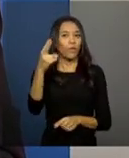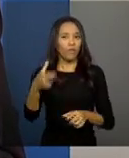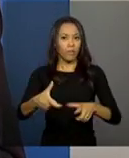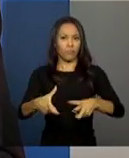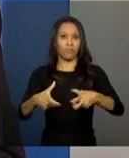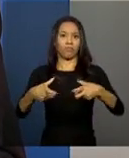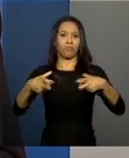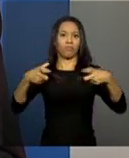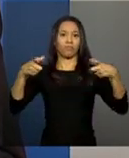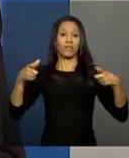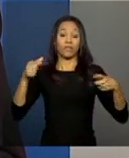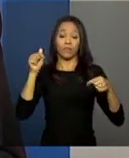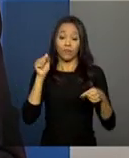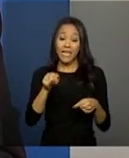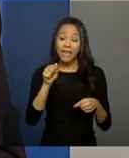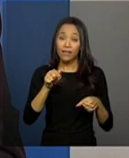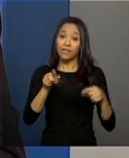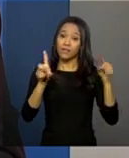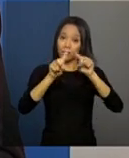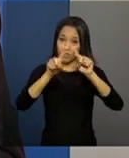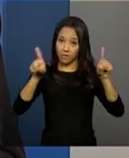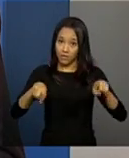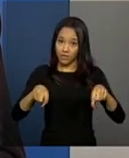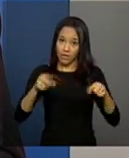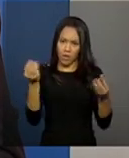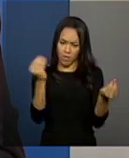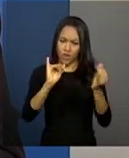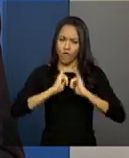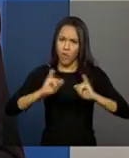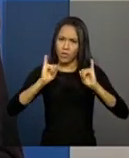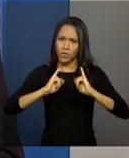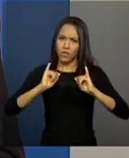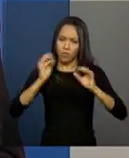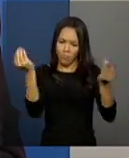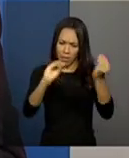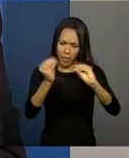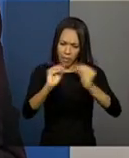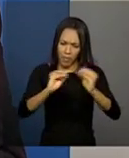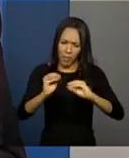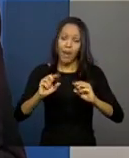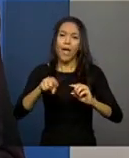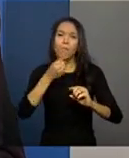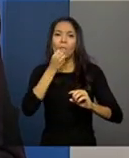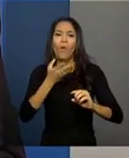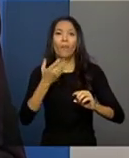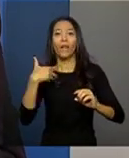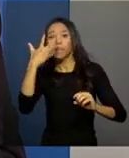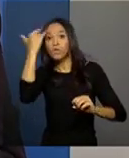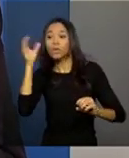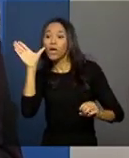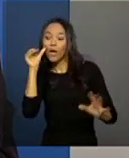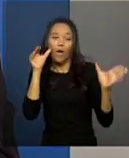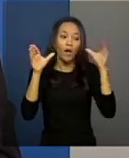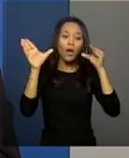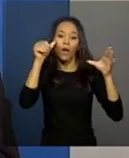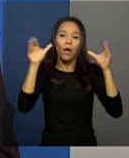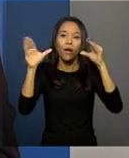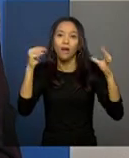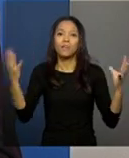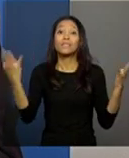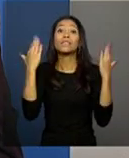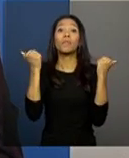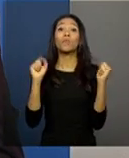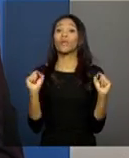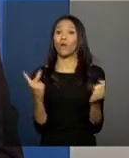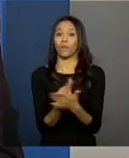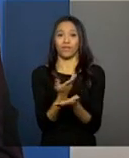E prontuário é mais uma das ferramentas para podermos dividir informação, podermos crescer. E, de novo,